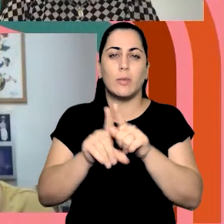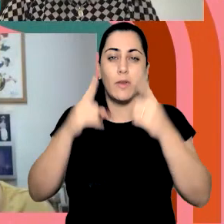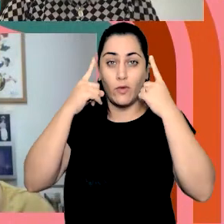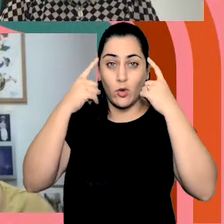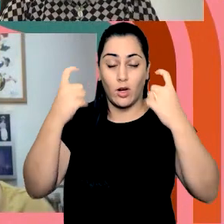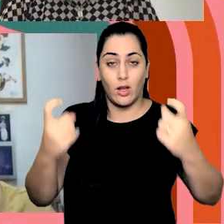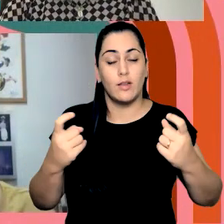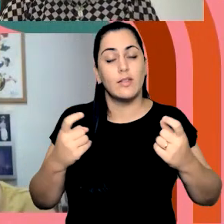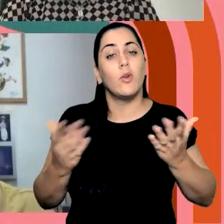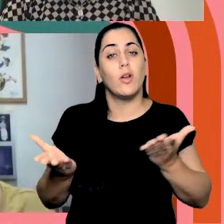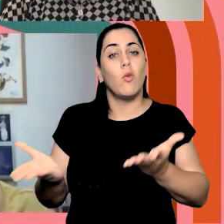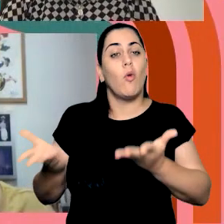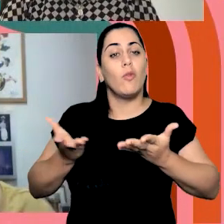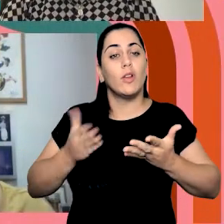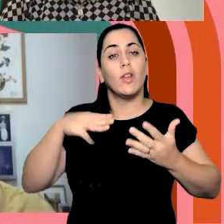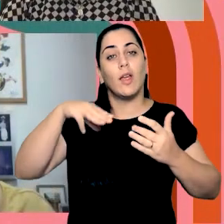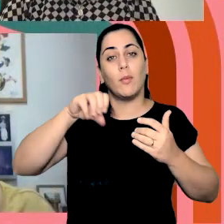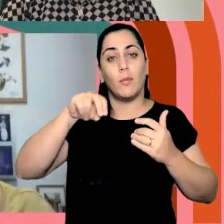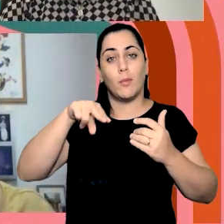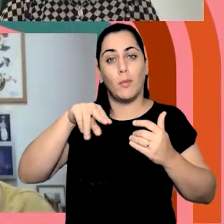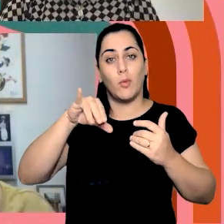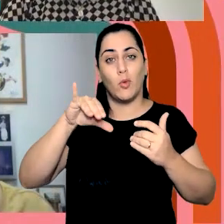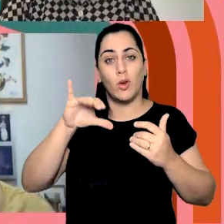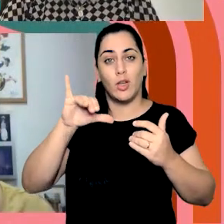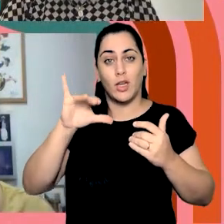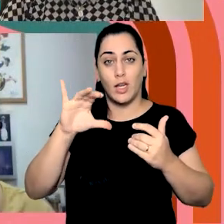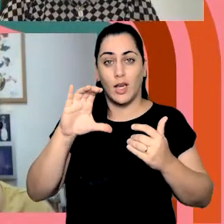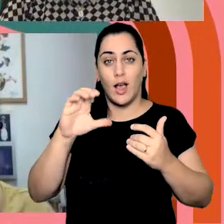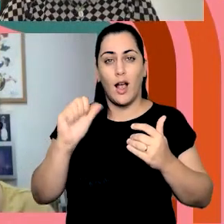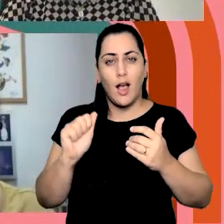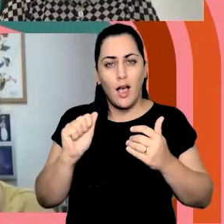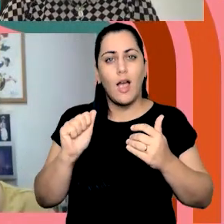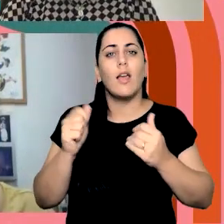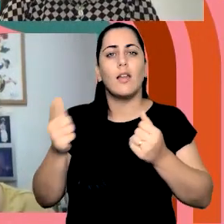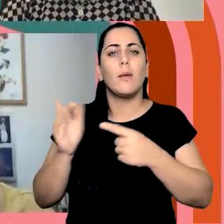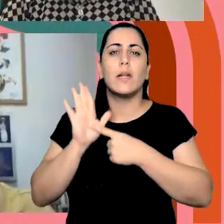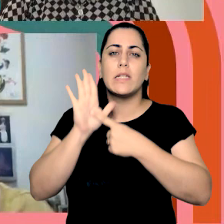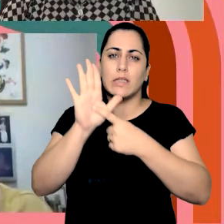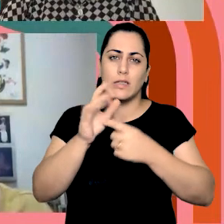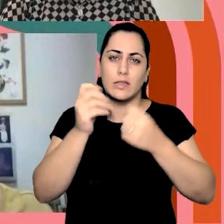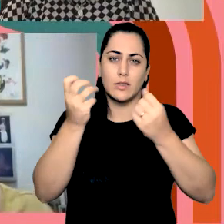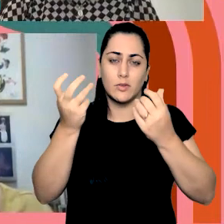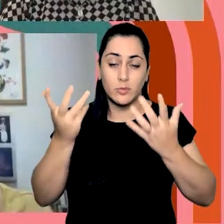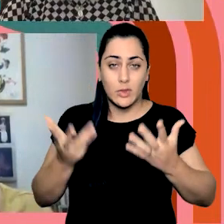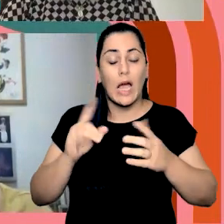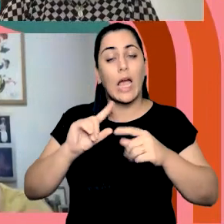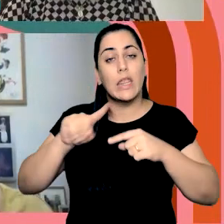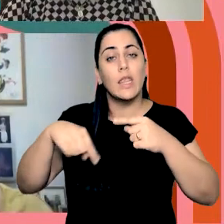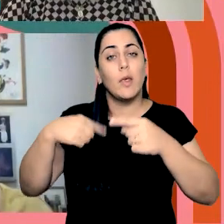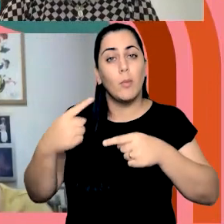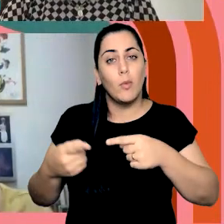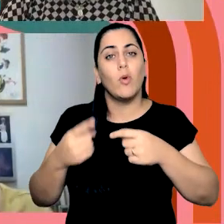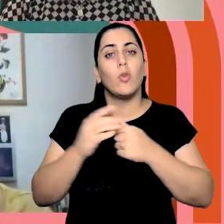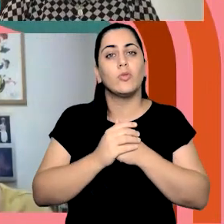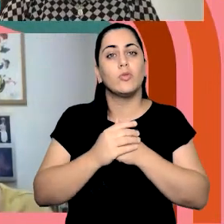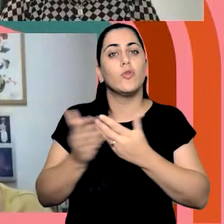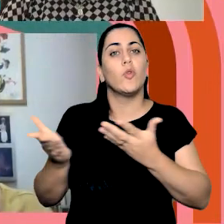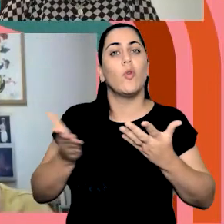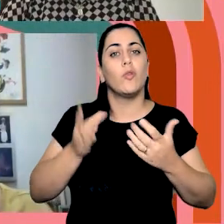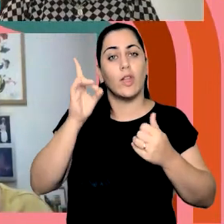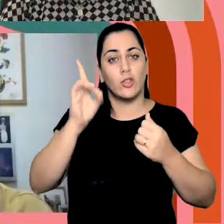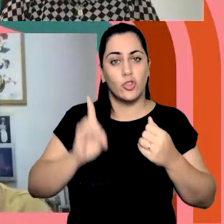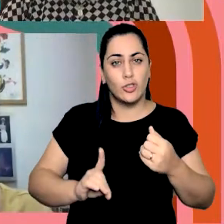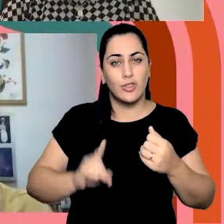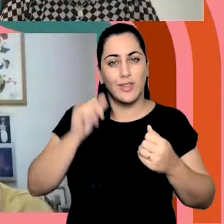de convidar a Mônica para fazer uma breve apresentação e logo depois eu vou convidar a nossa